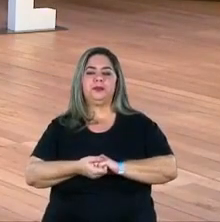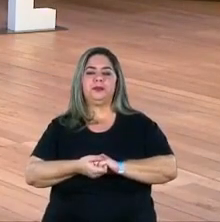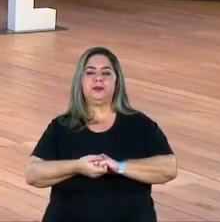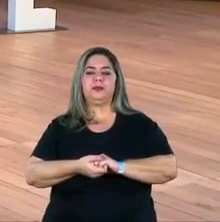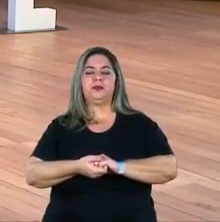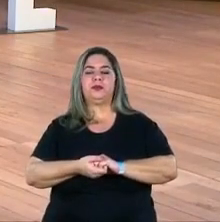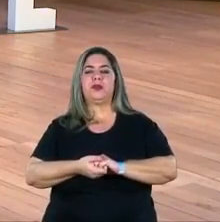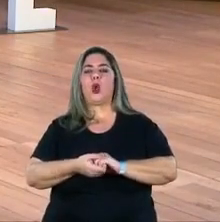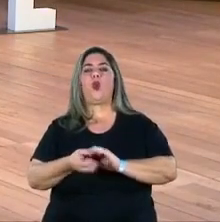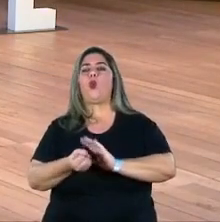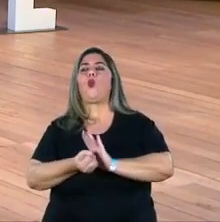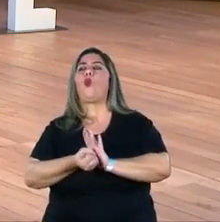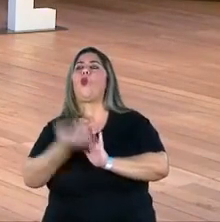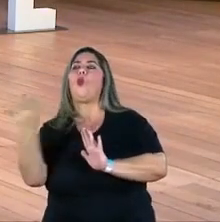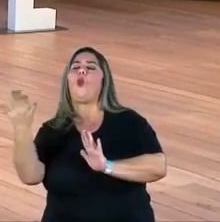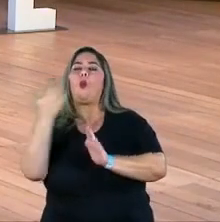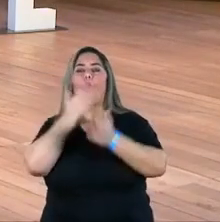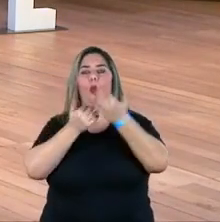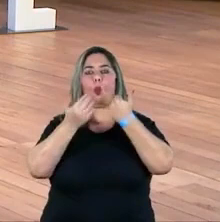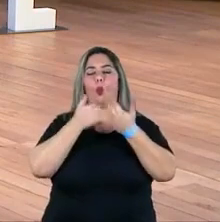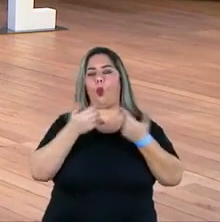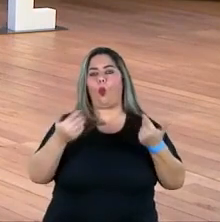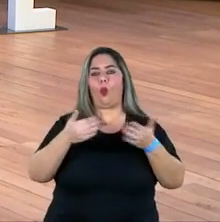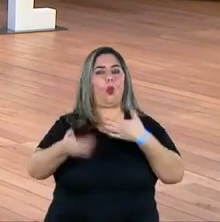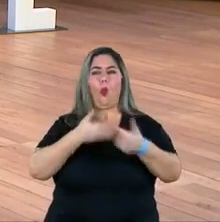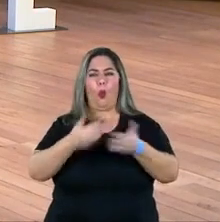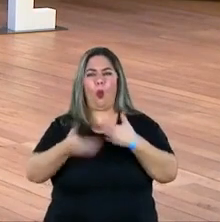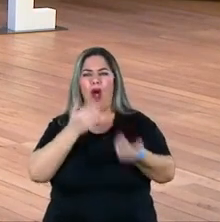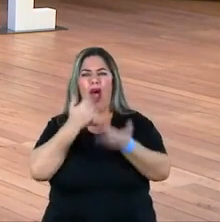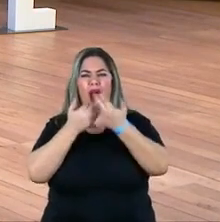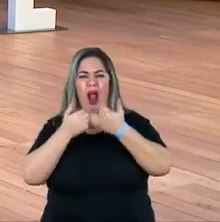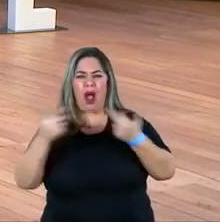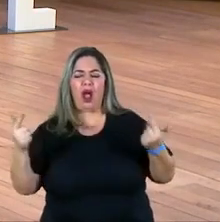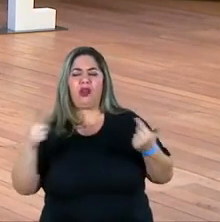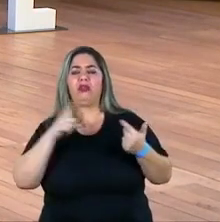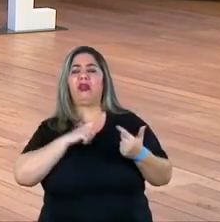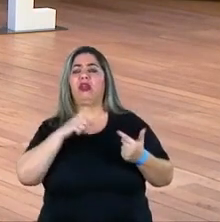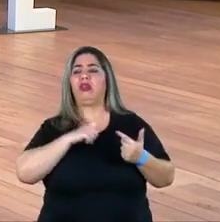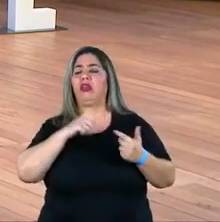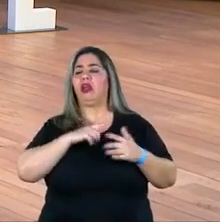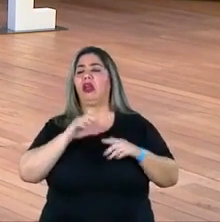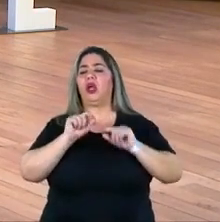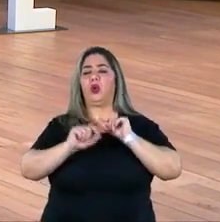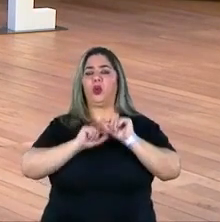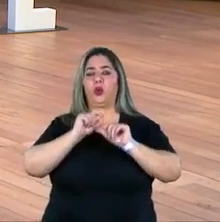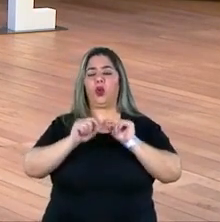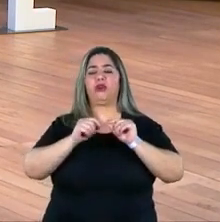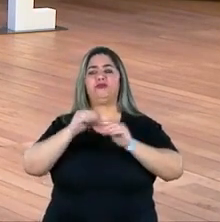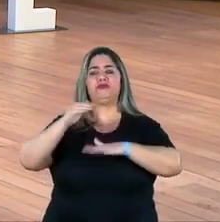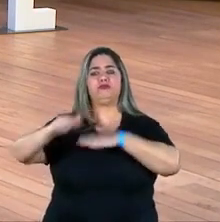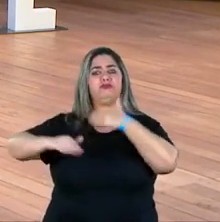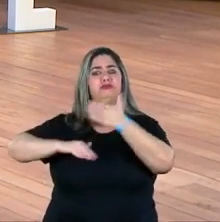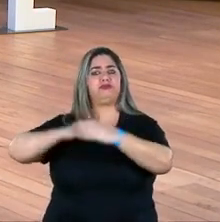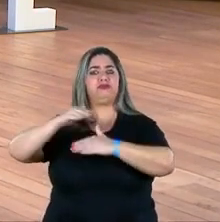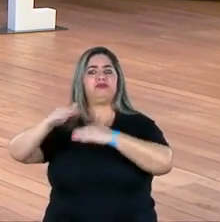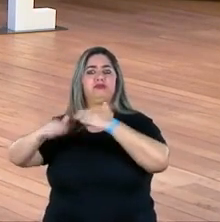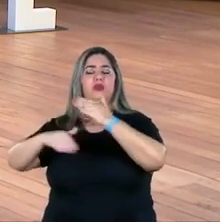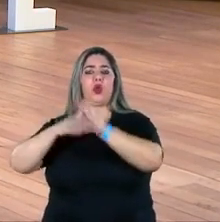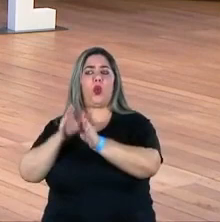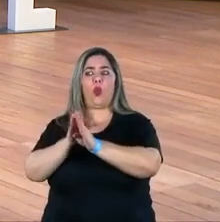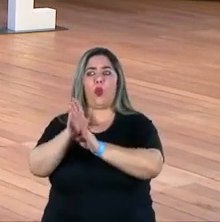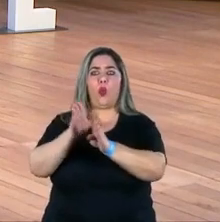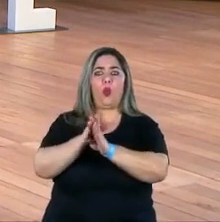de quantidade de alimento, de qualquer alimento. nós temos todo um processo, digamos, de